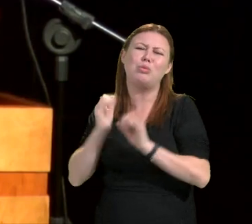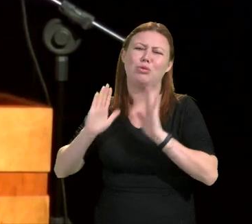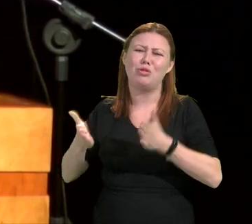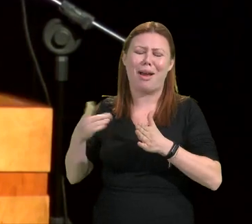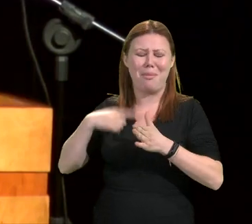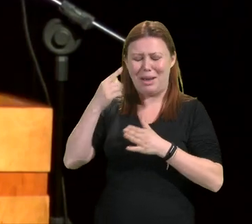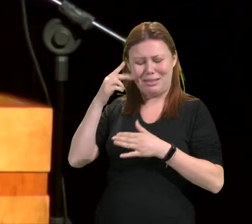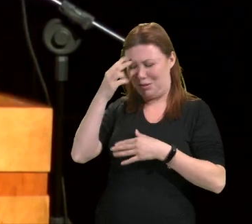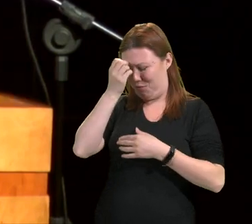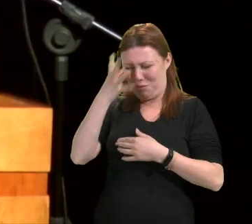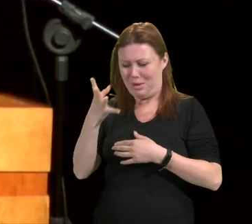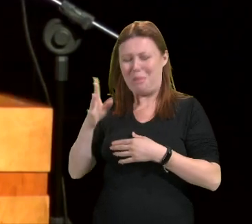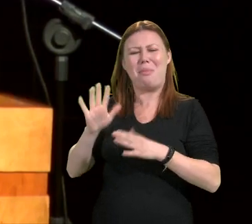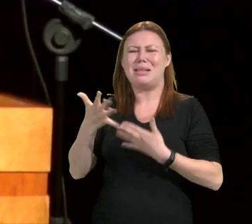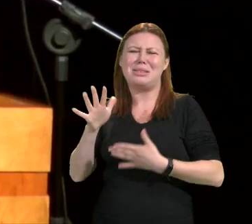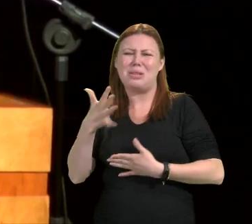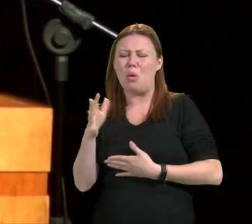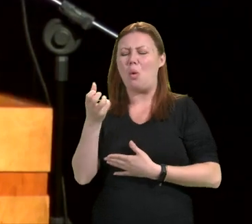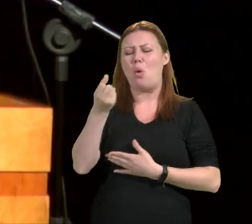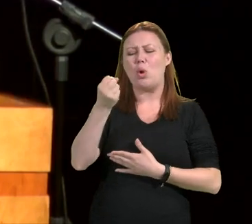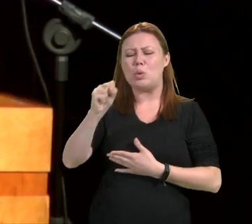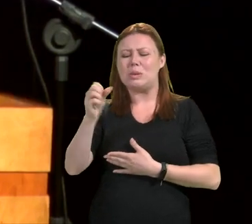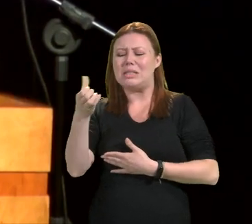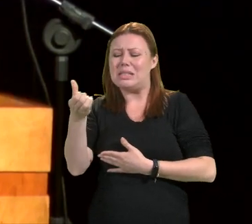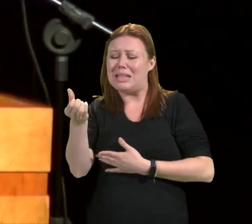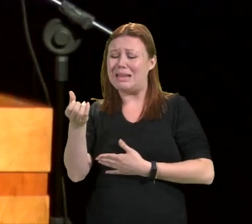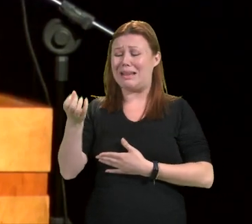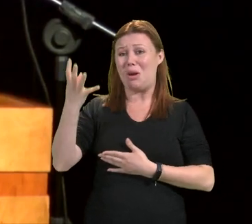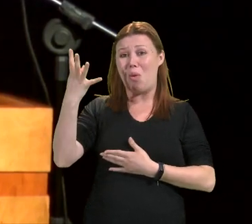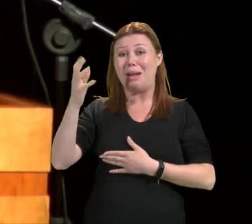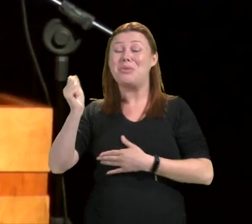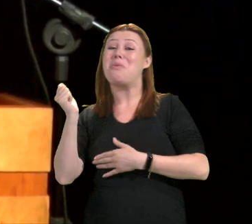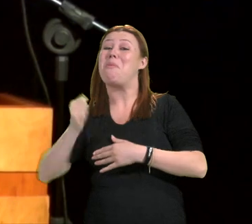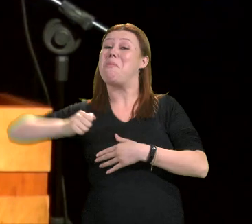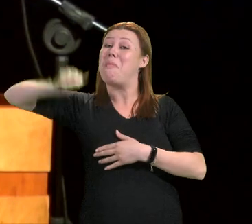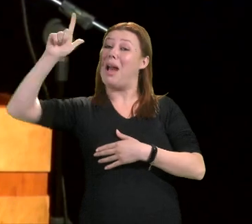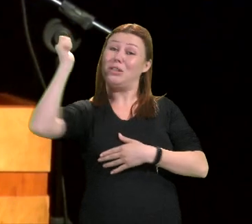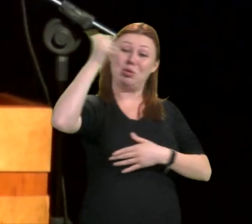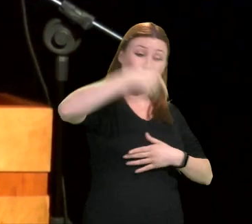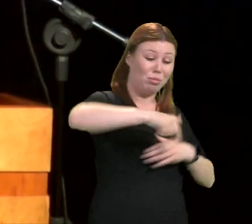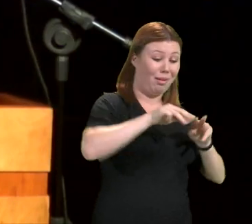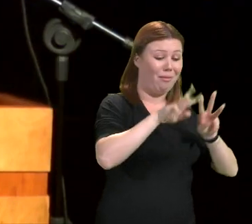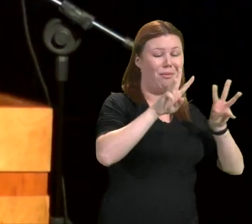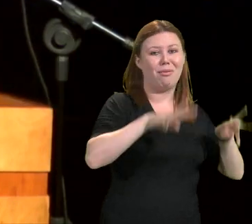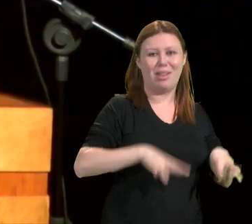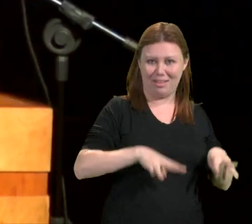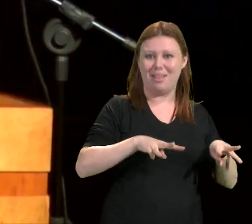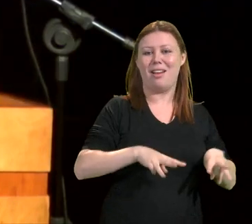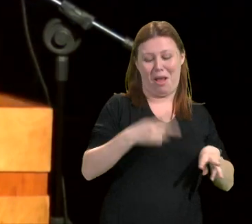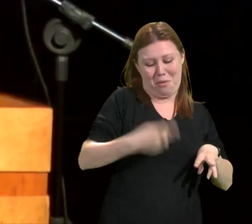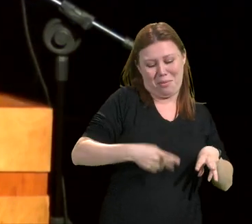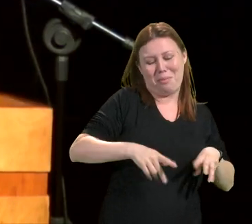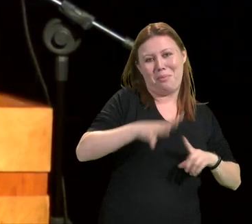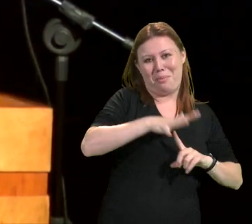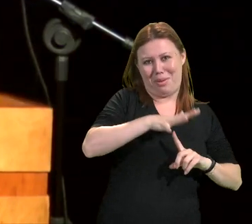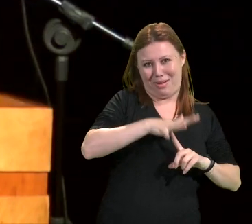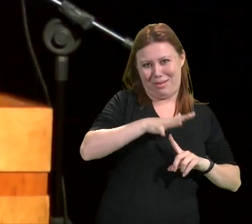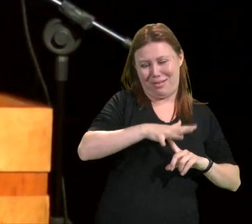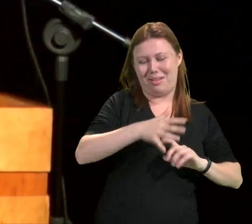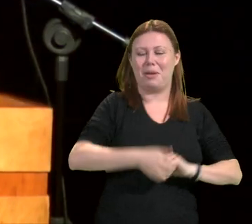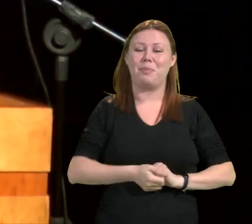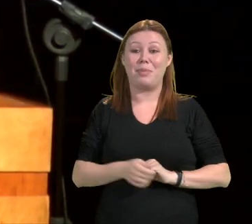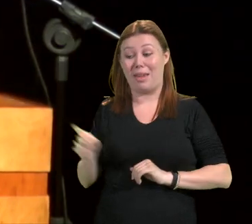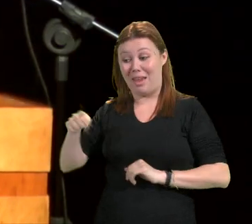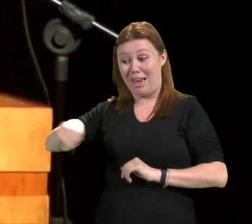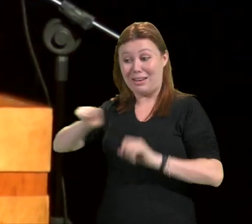me prendendo a isso. Uns 864 anos a mais do que a nossa Universidade Federal do Paraná. Então, eles